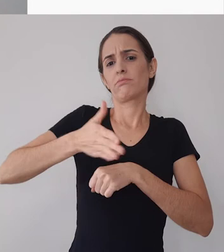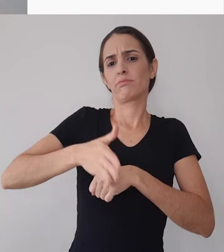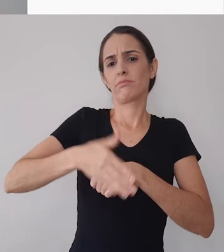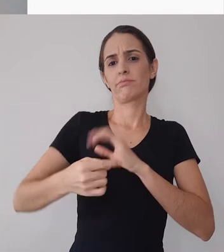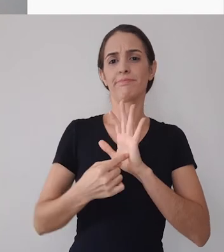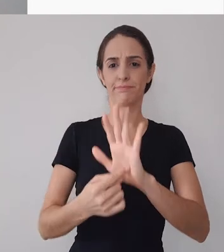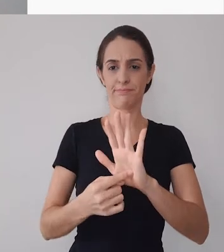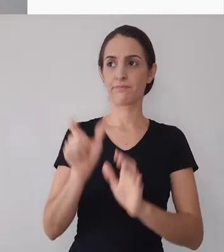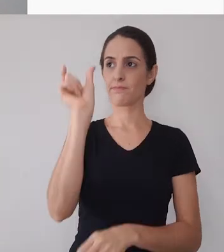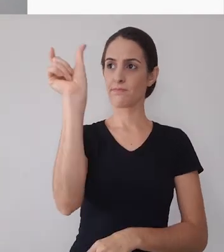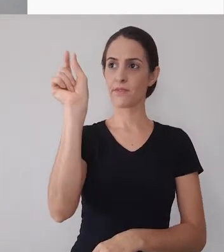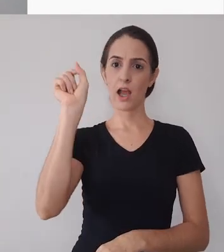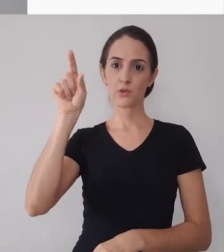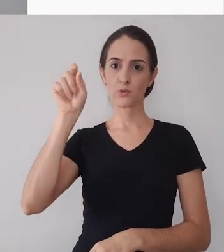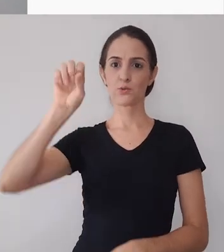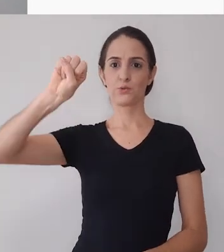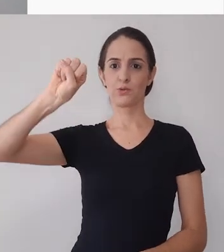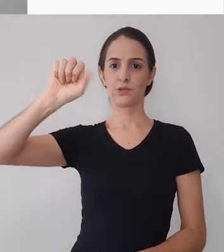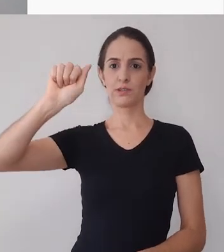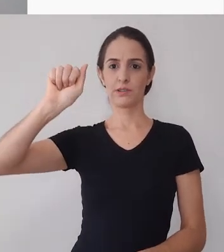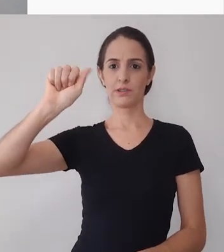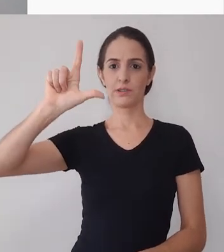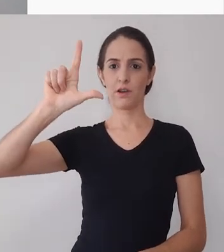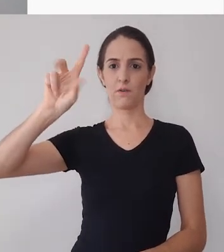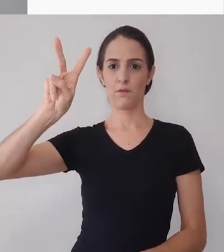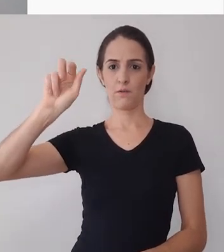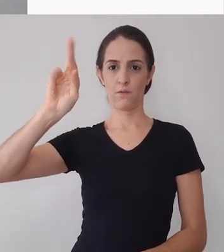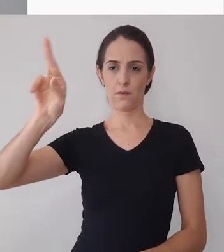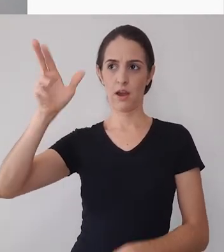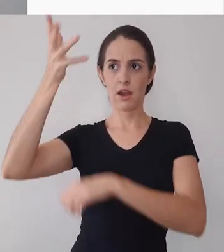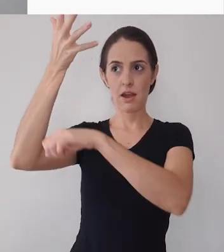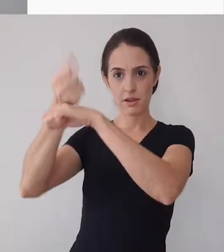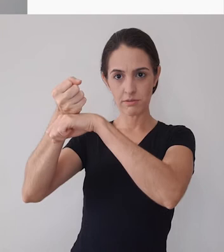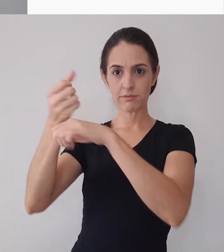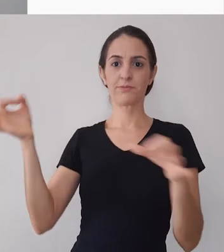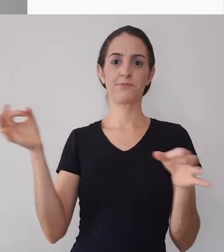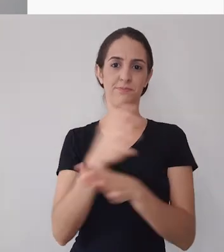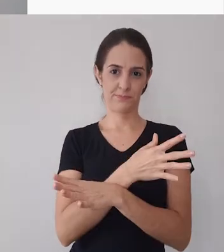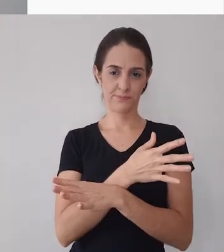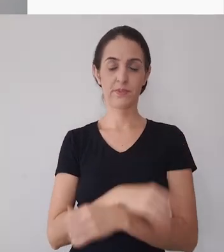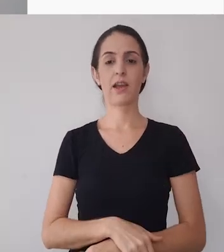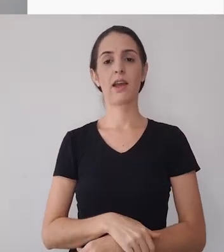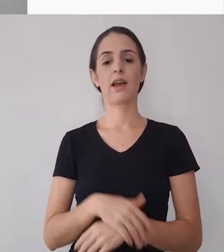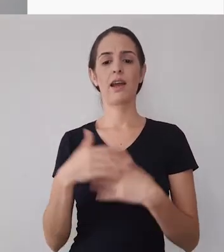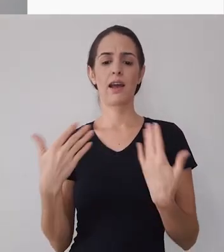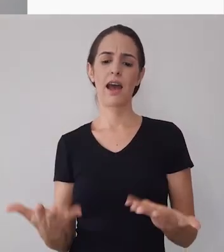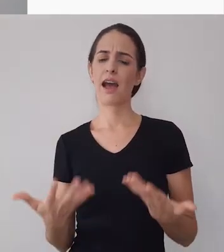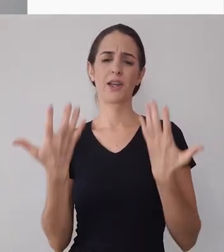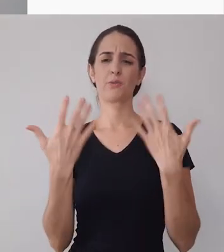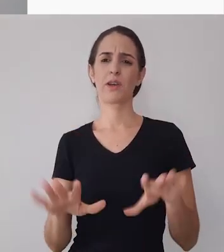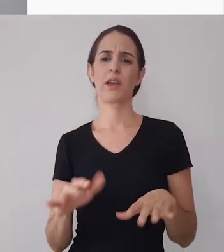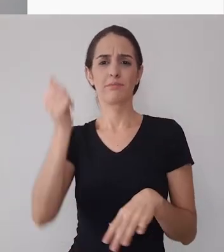certo mas estou te demonstrando é só isso clicou em salvar ele vai salvar o vídeo sem essas partes a desejo